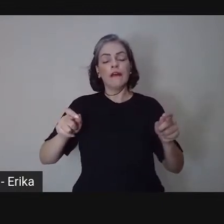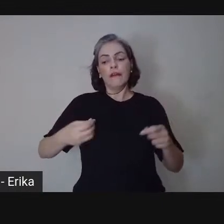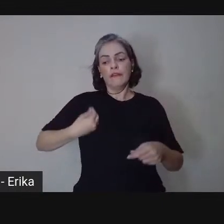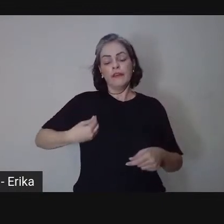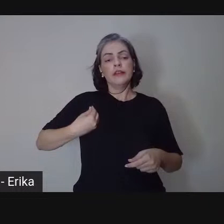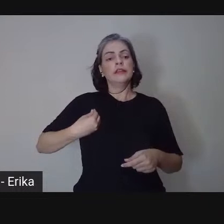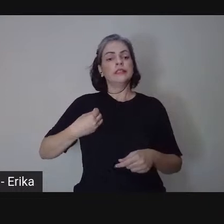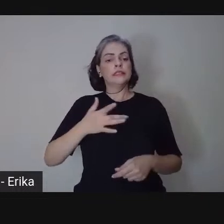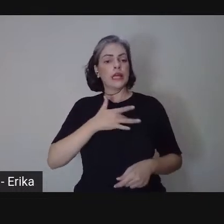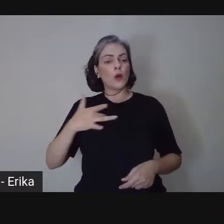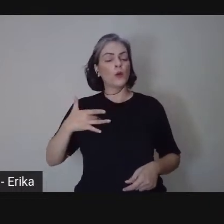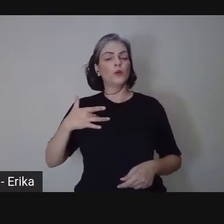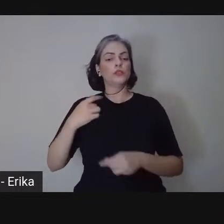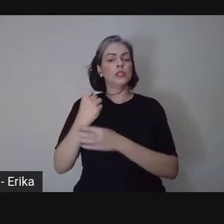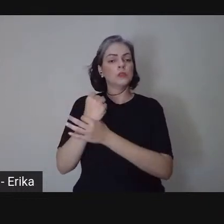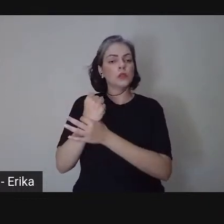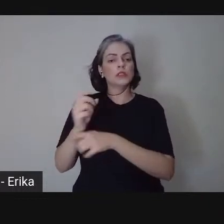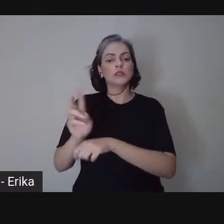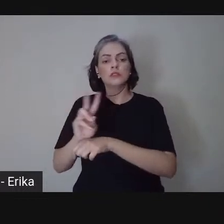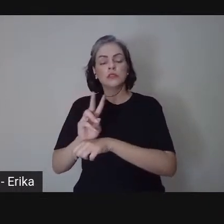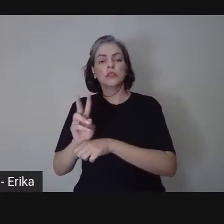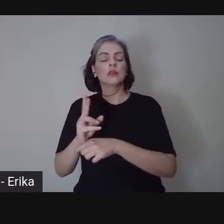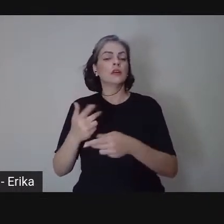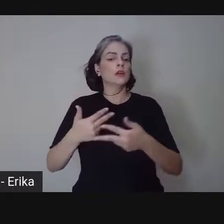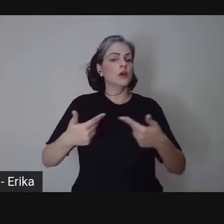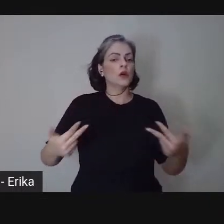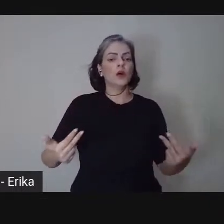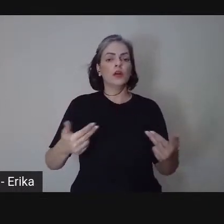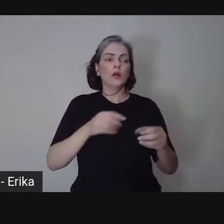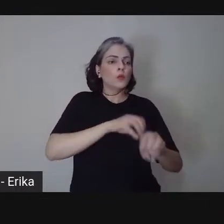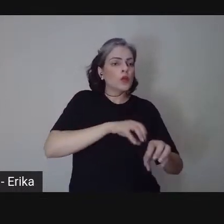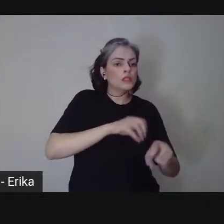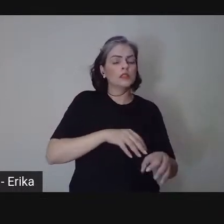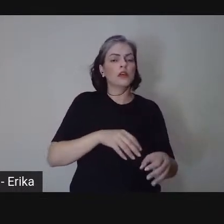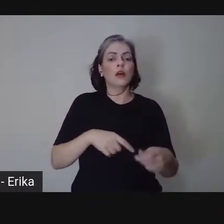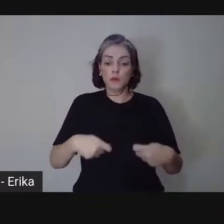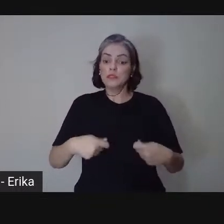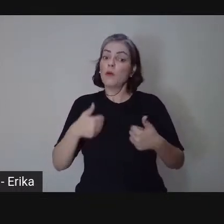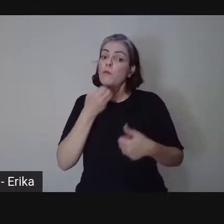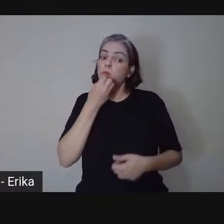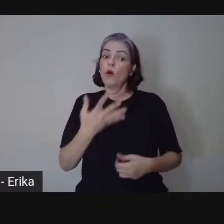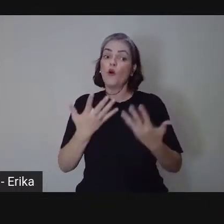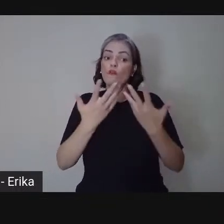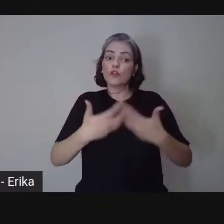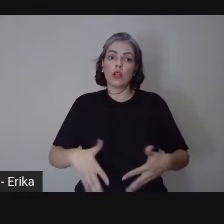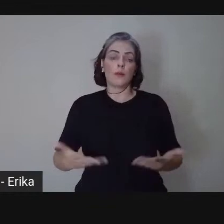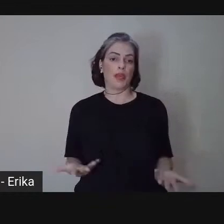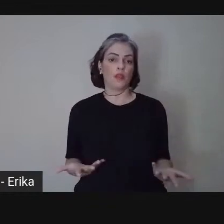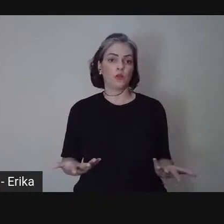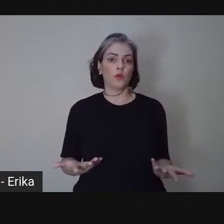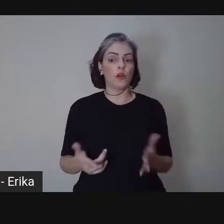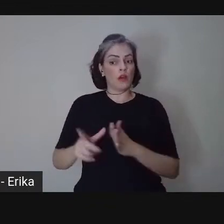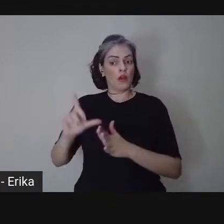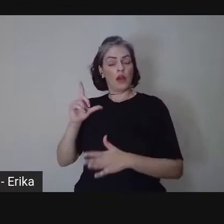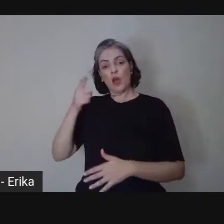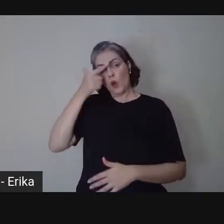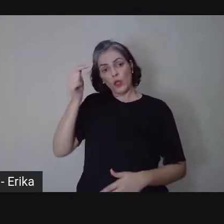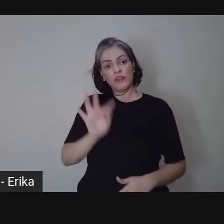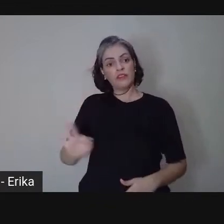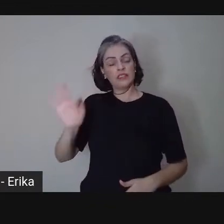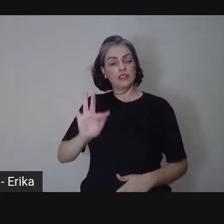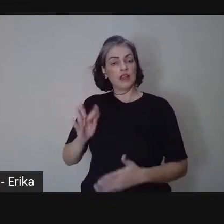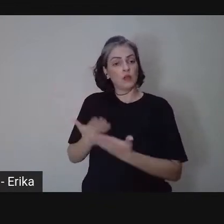segurança, garantindo um bom funcionamento para esses setores. É na universidade pública que desenvolvemos